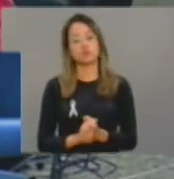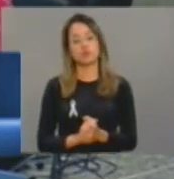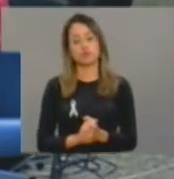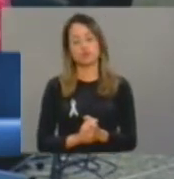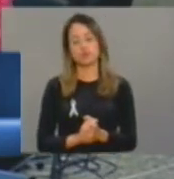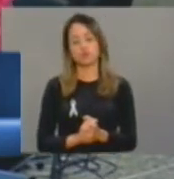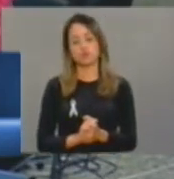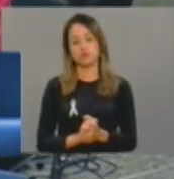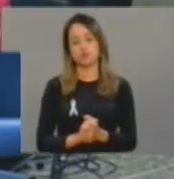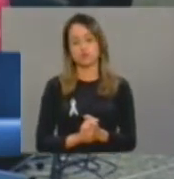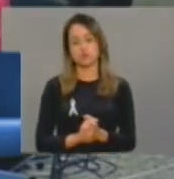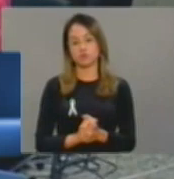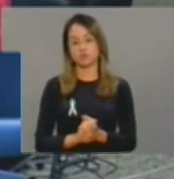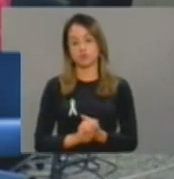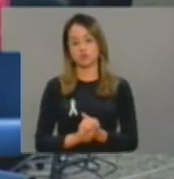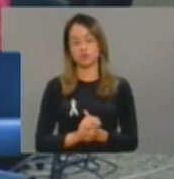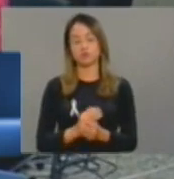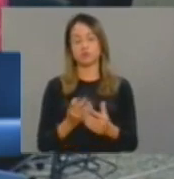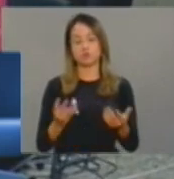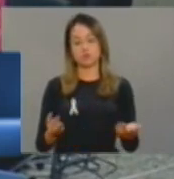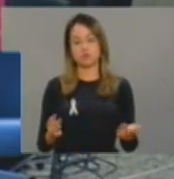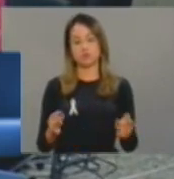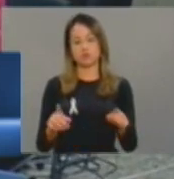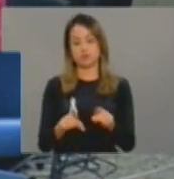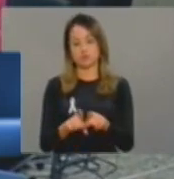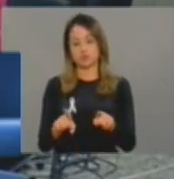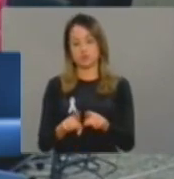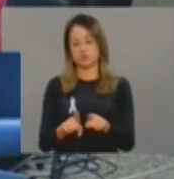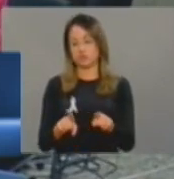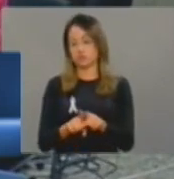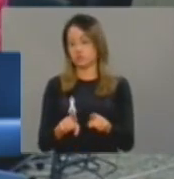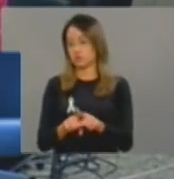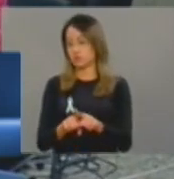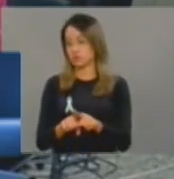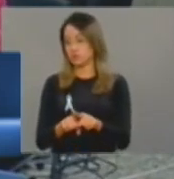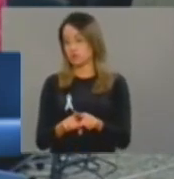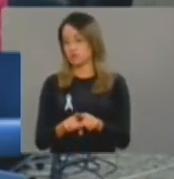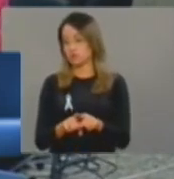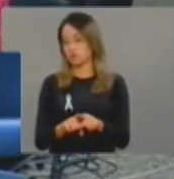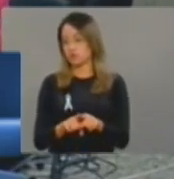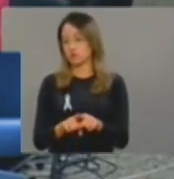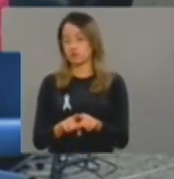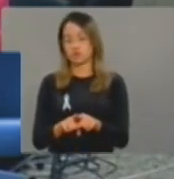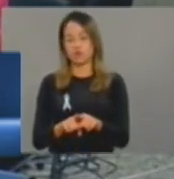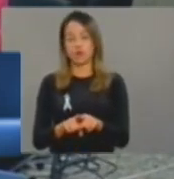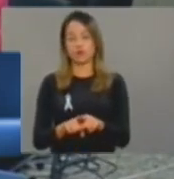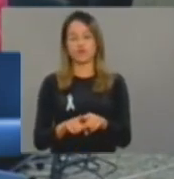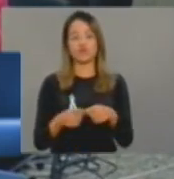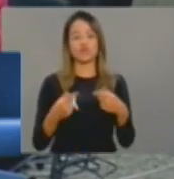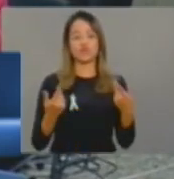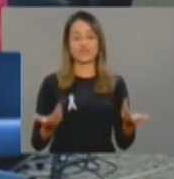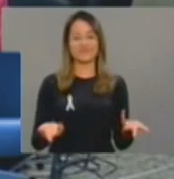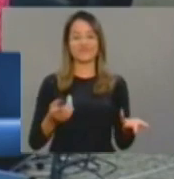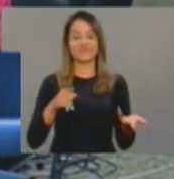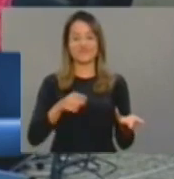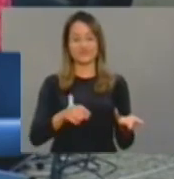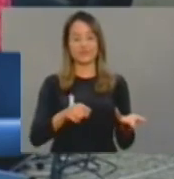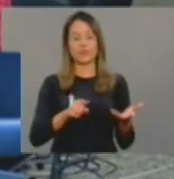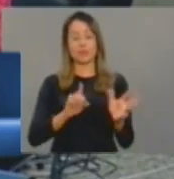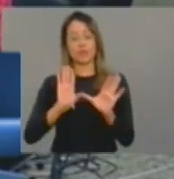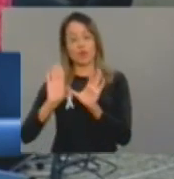casos, mas nesse caso também do sistema socioeducativo, inclusive nessa resolução do mutirão. Então,